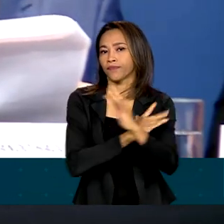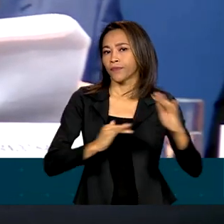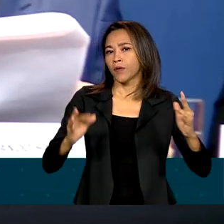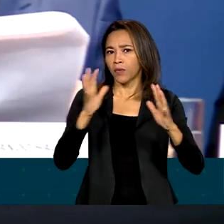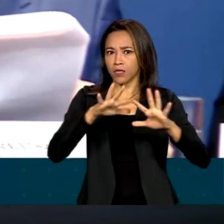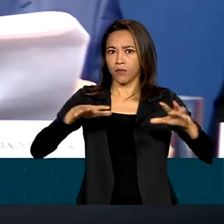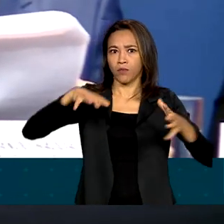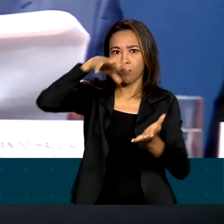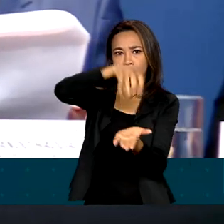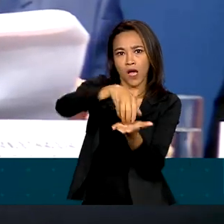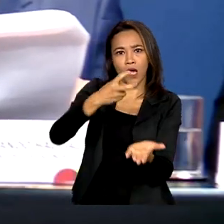culturais, religiosos e outros.